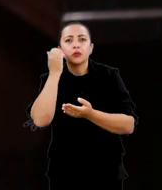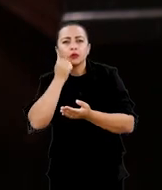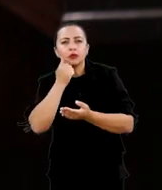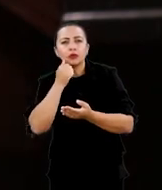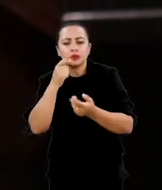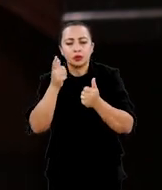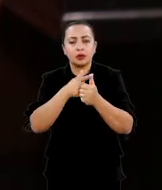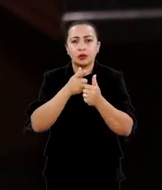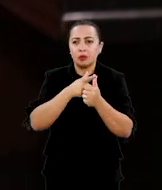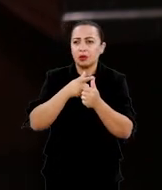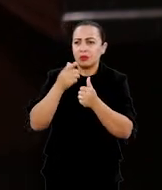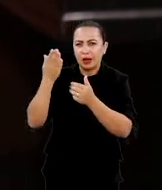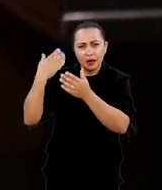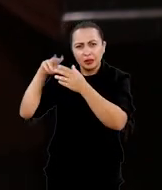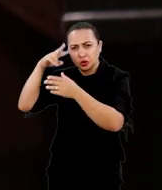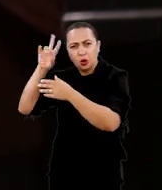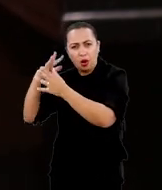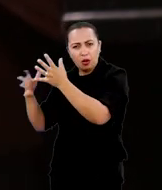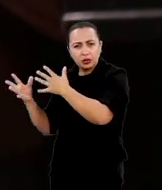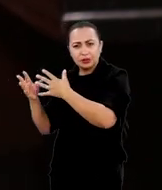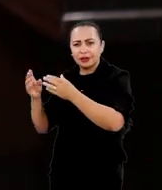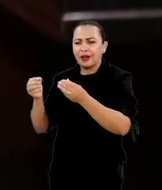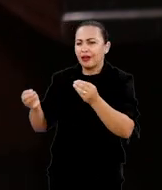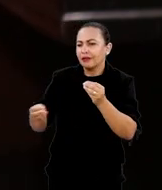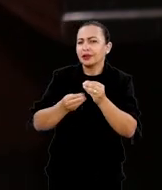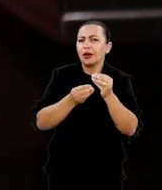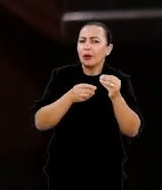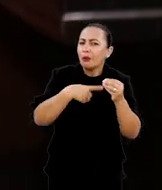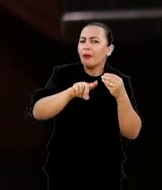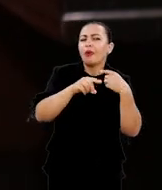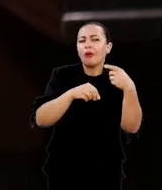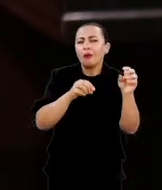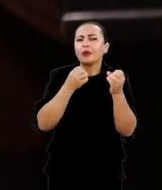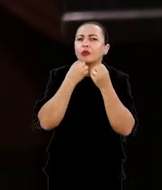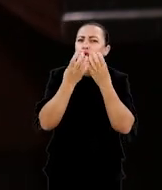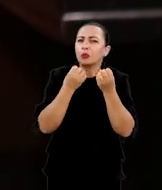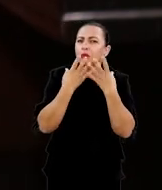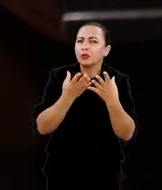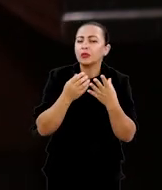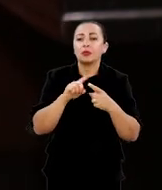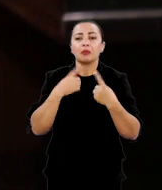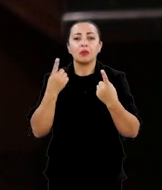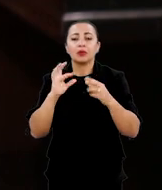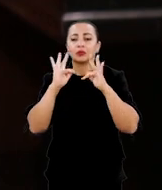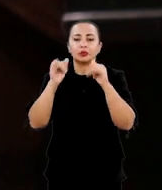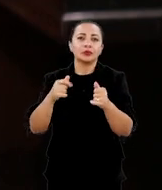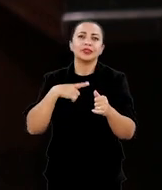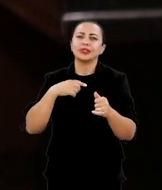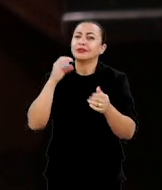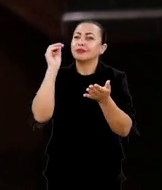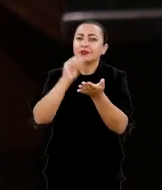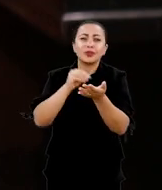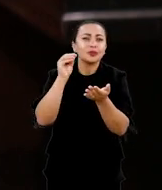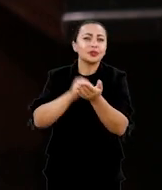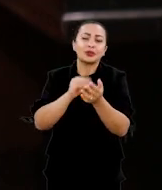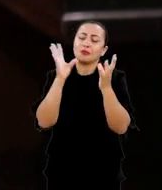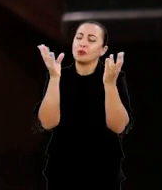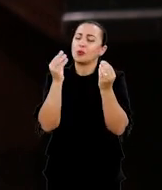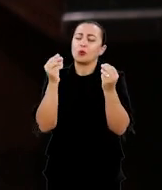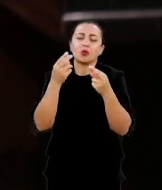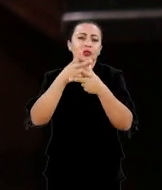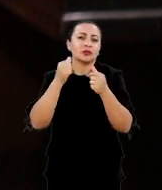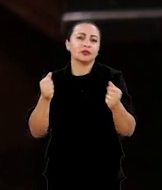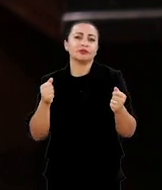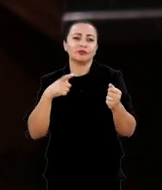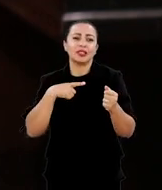que aproveitaram essa primeira fonte e acrescentaram uma ou outra informação. Quer dizer, no final, existem muitas lacunas,